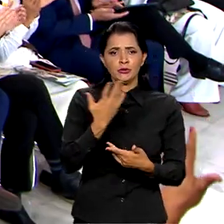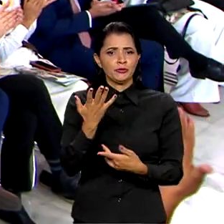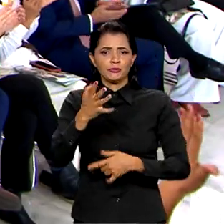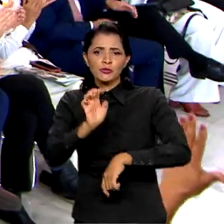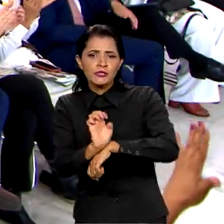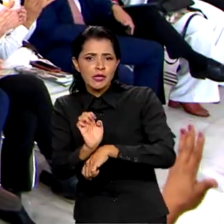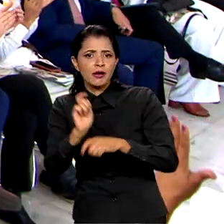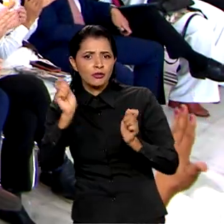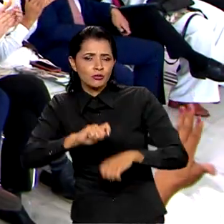ou no país. Obrigado. Obrigado.